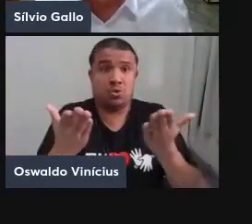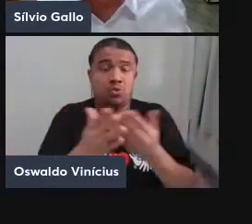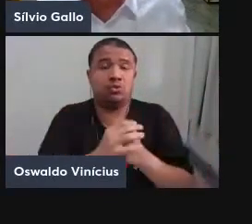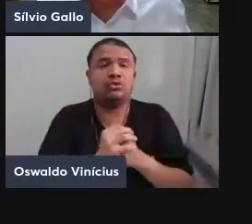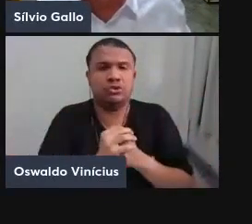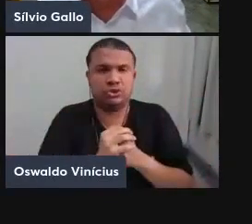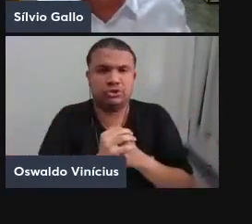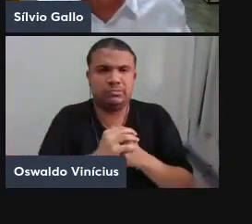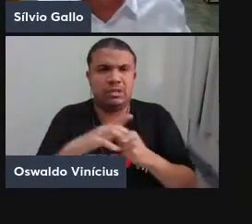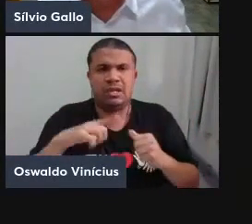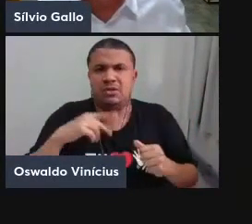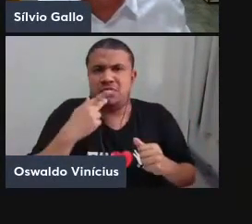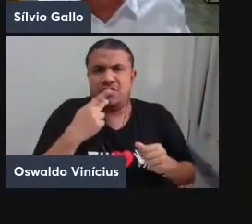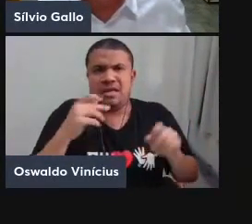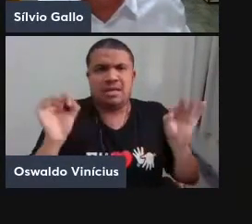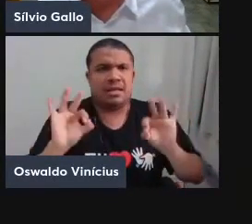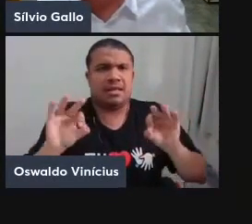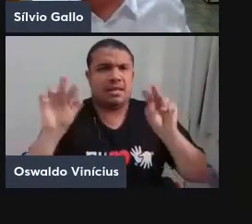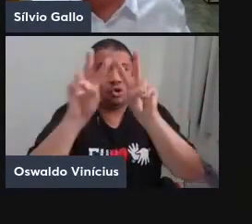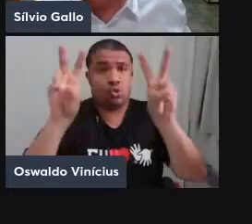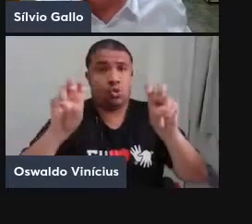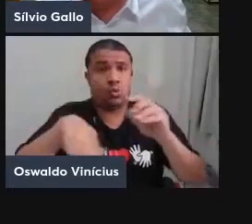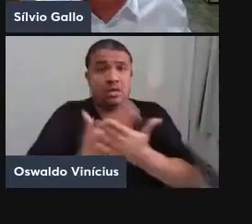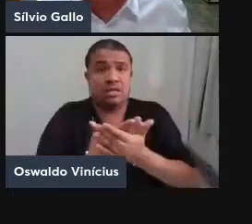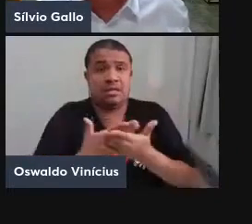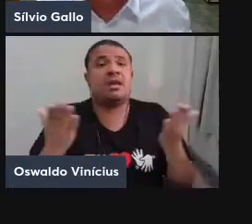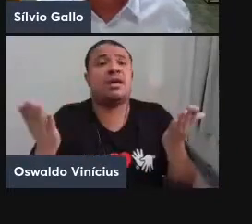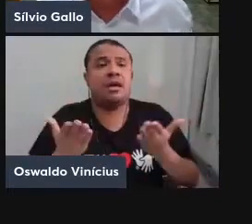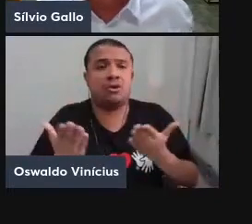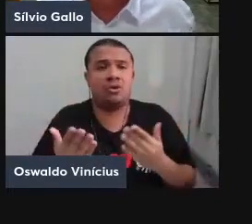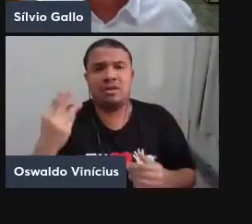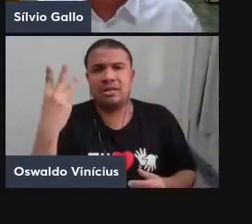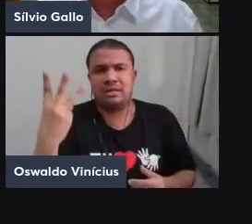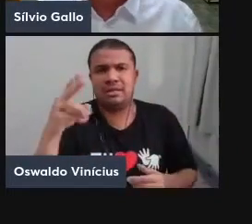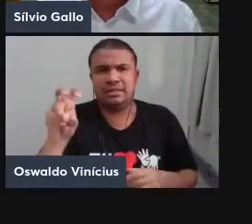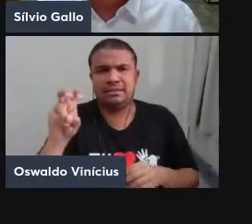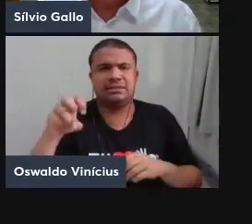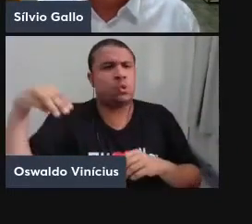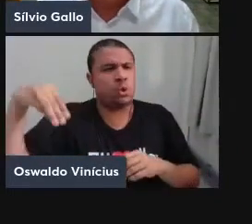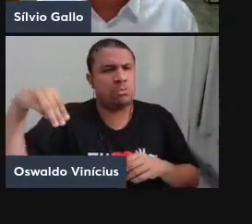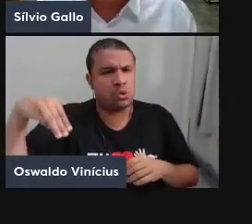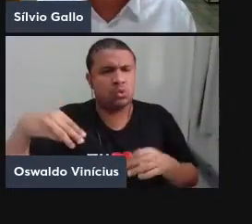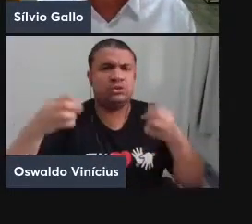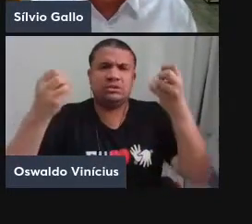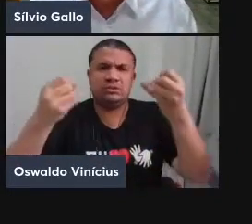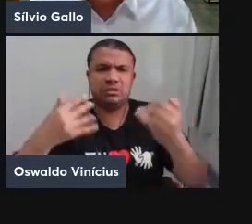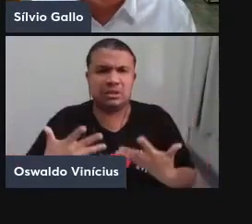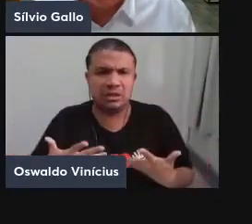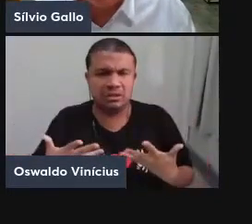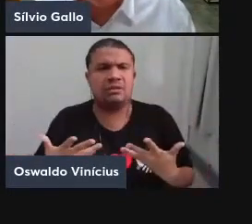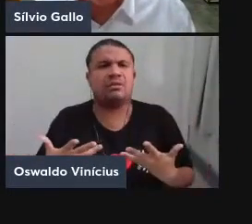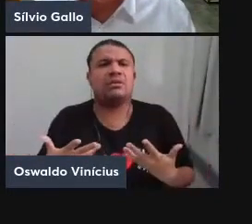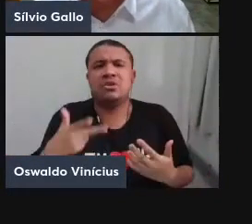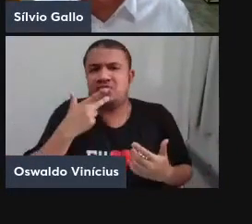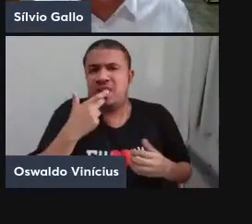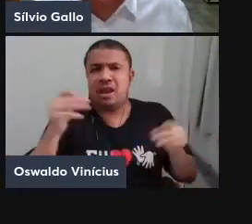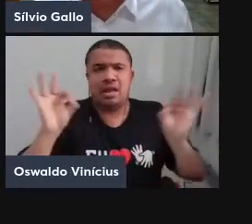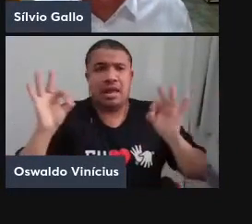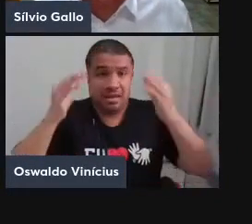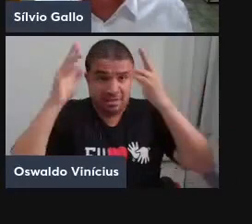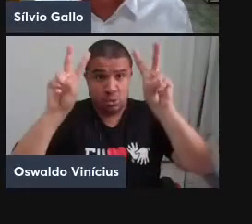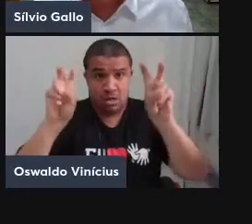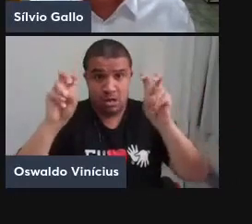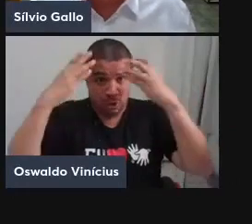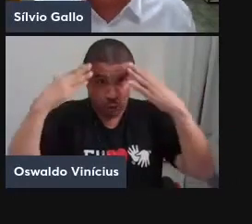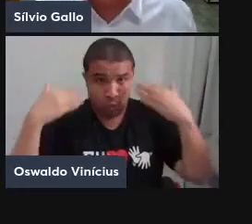Aparentemente, eu não falei em corpo até aqui. Passei 35 minutos aqui falando com vocês e não toquei no tema do